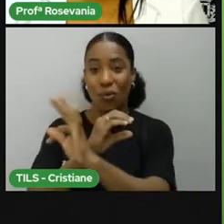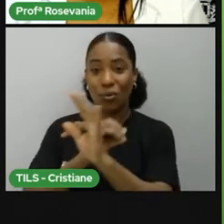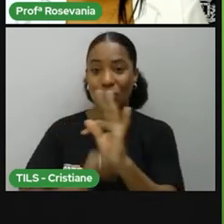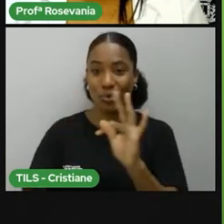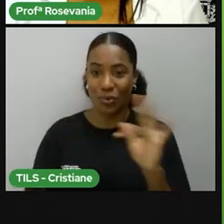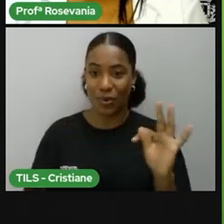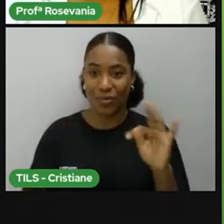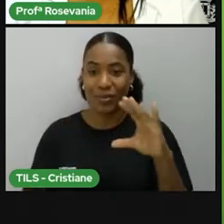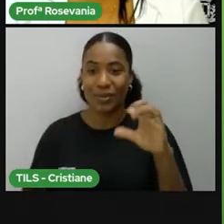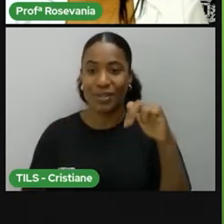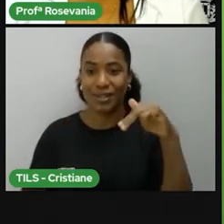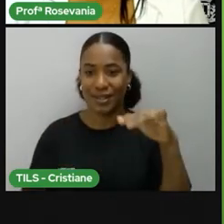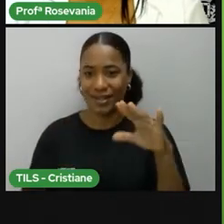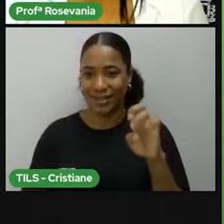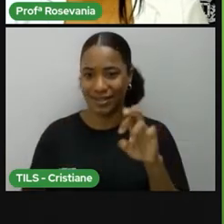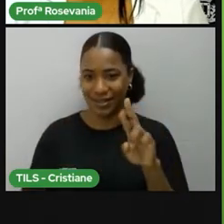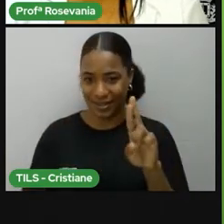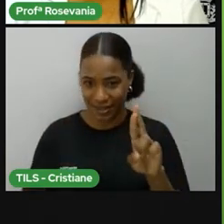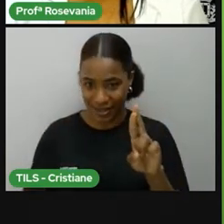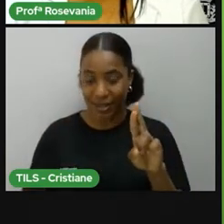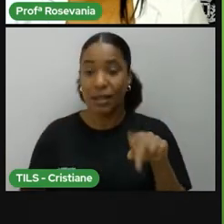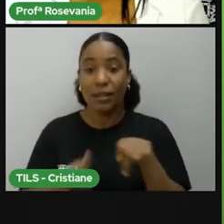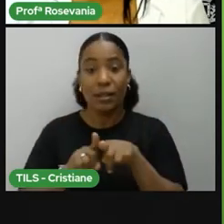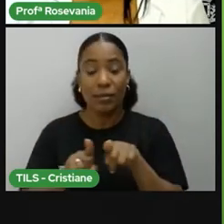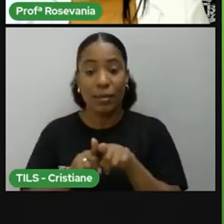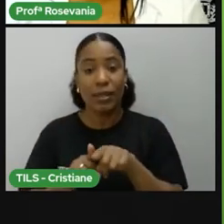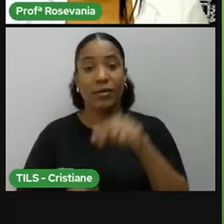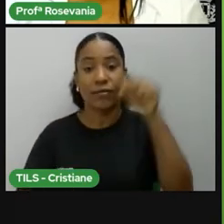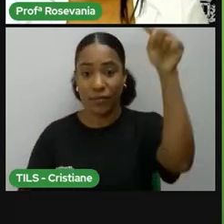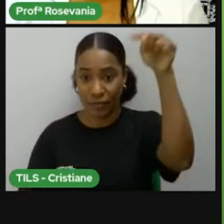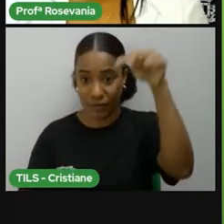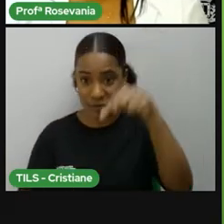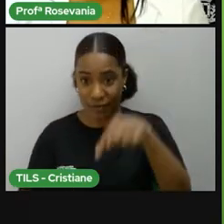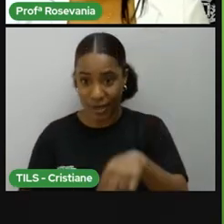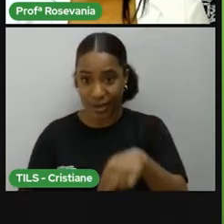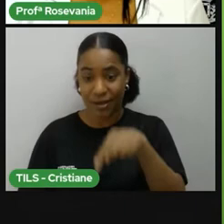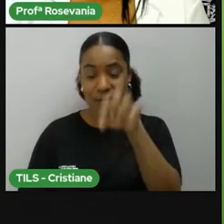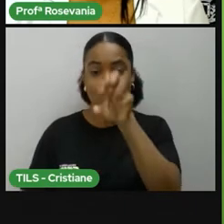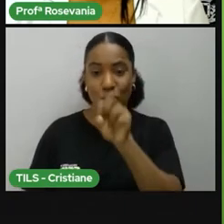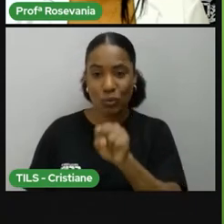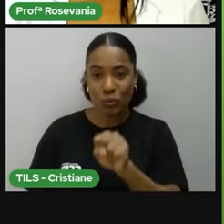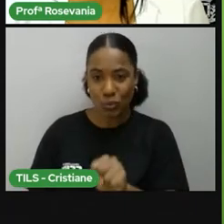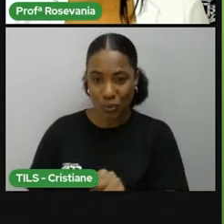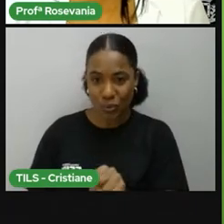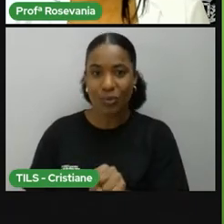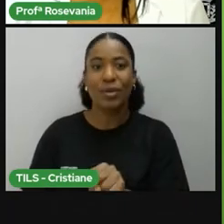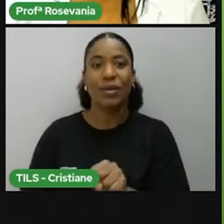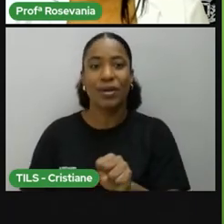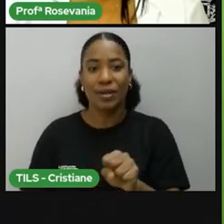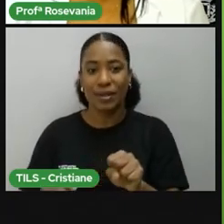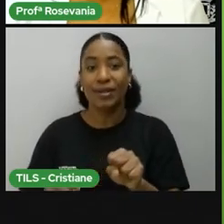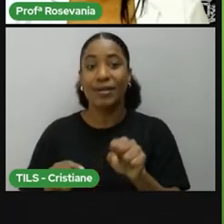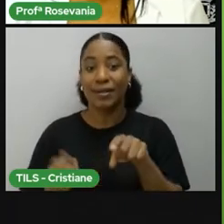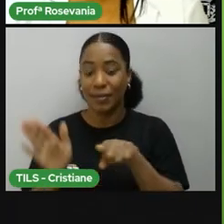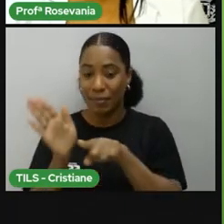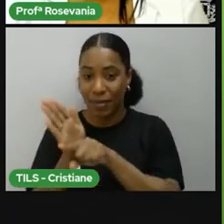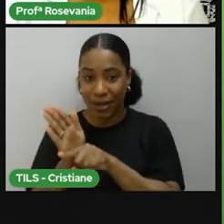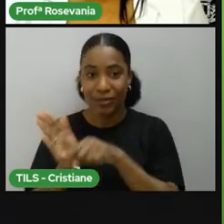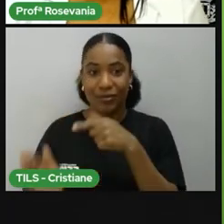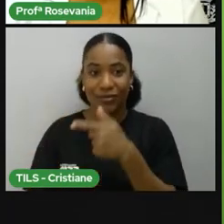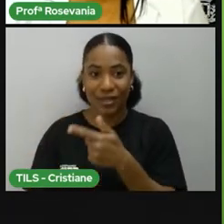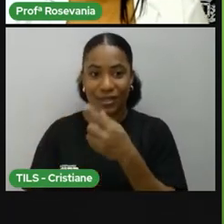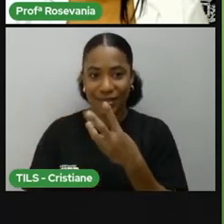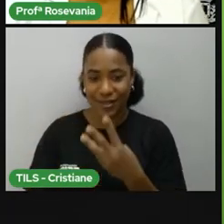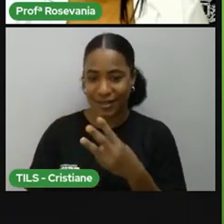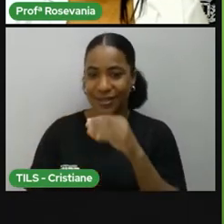para o Hemisfério Sul, a, né, a gente tem aqui os menos 23 graus, 27 minutos, a gente vai observar o